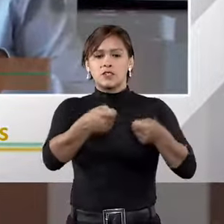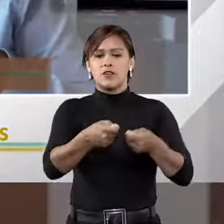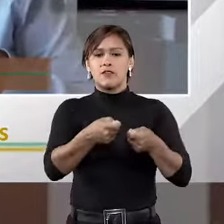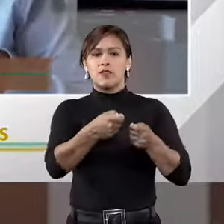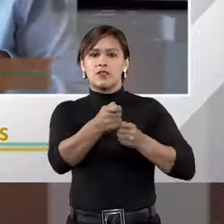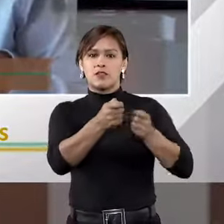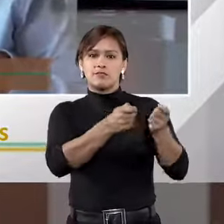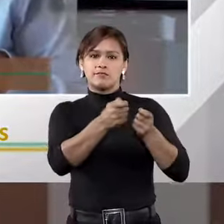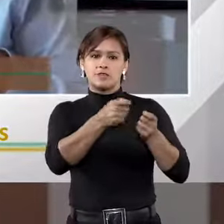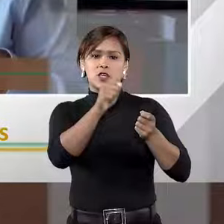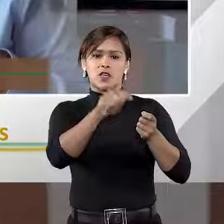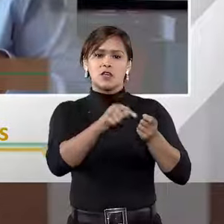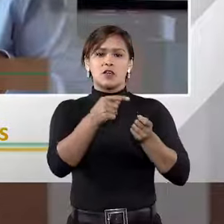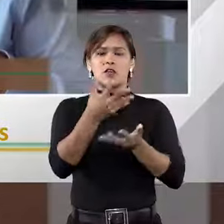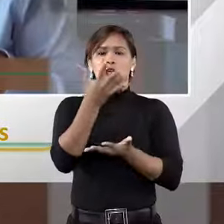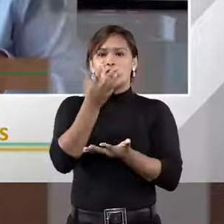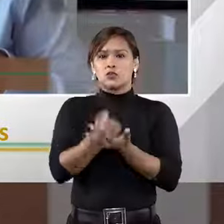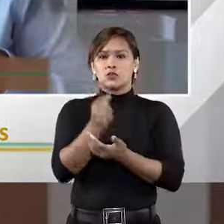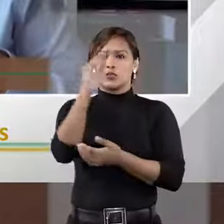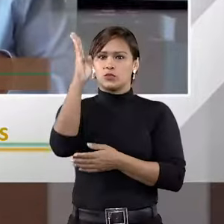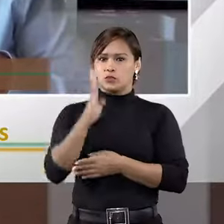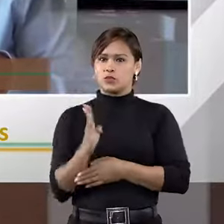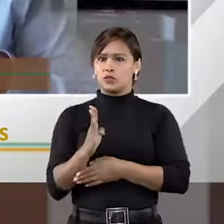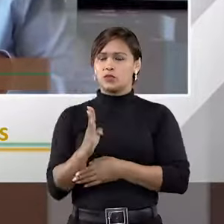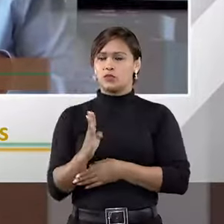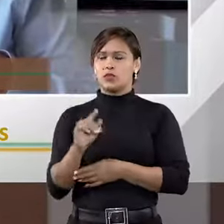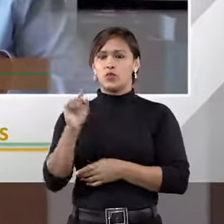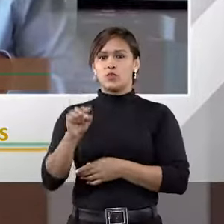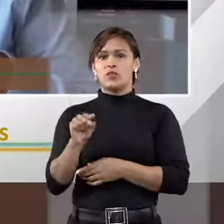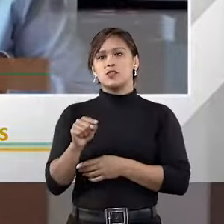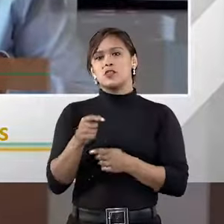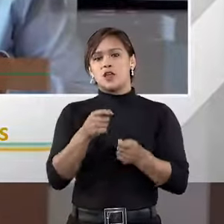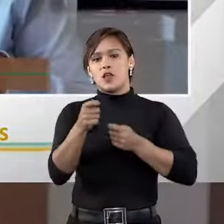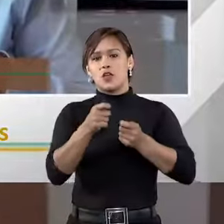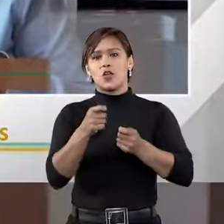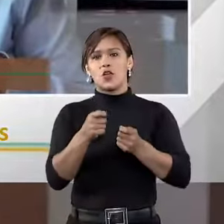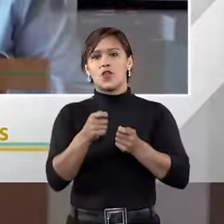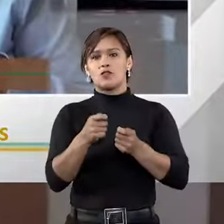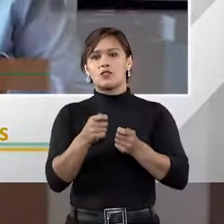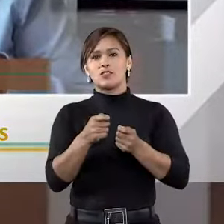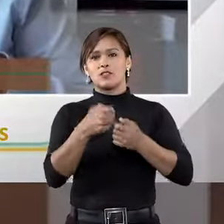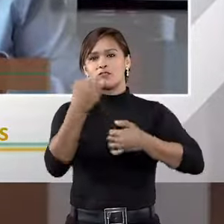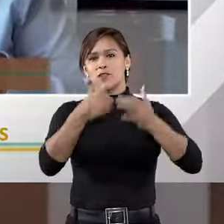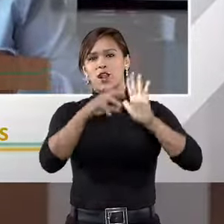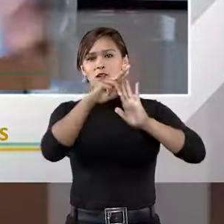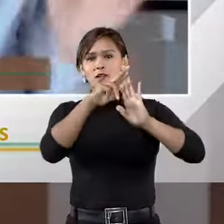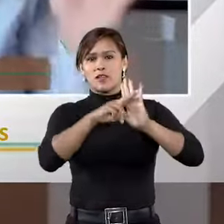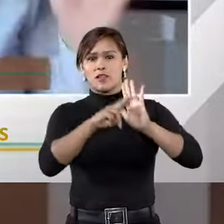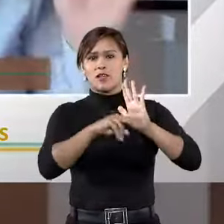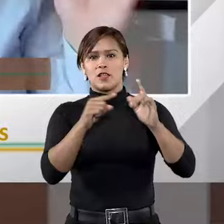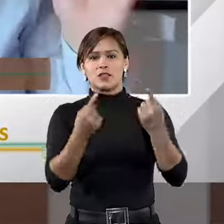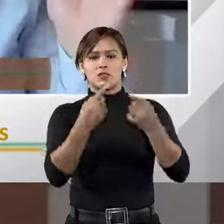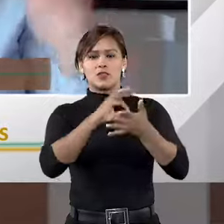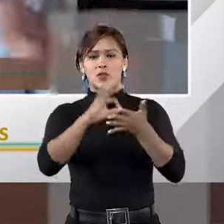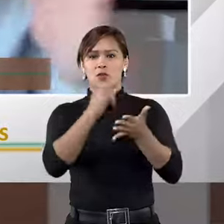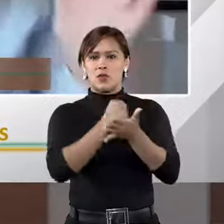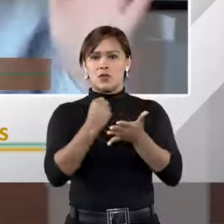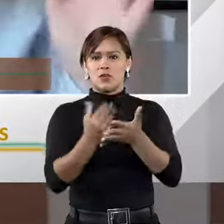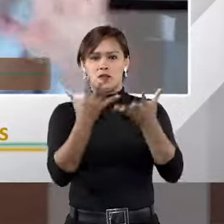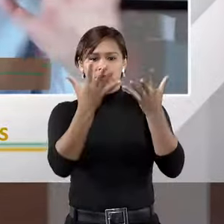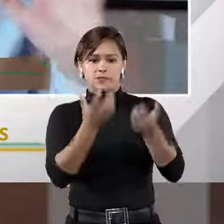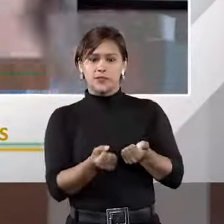arbitragem para consumo no Brasil se a convenção de arbitragem vier no contrário da adesão.